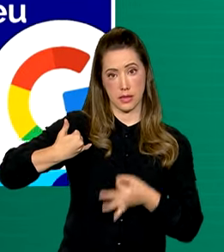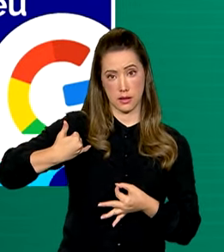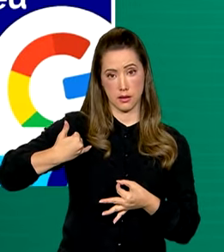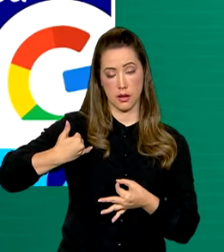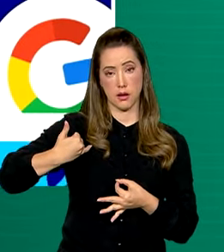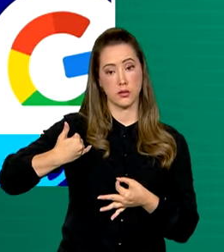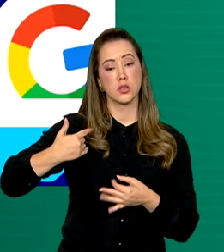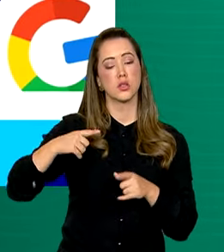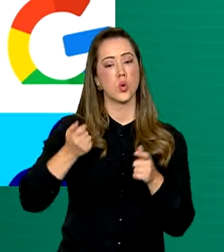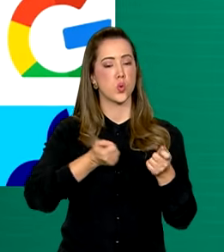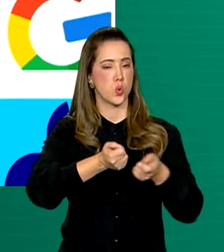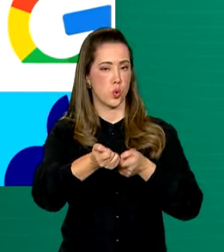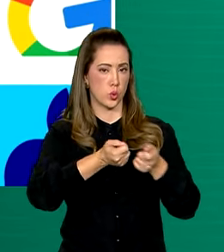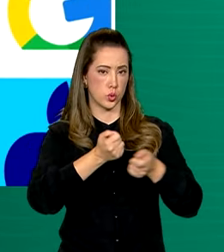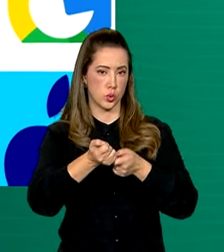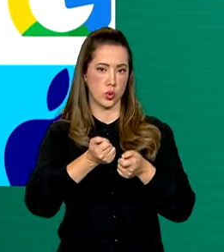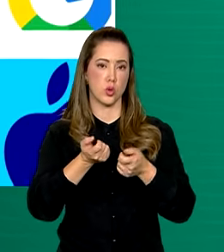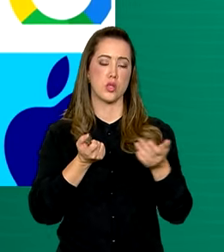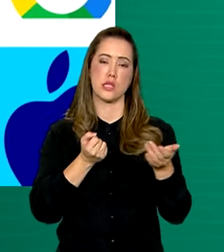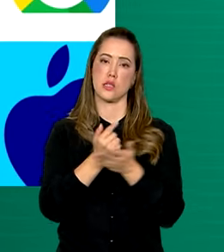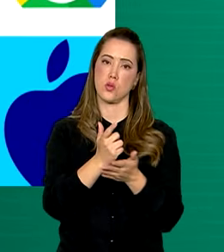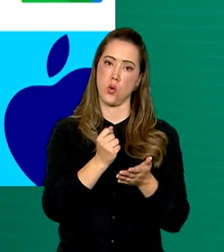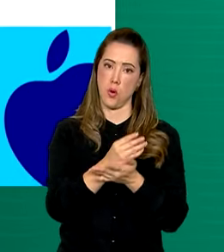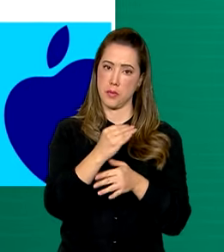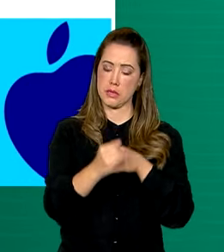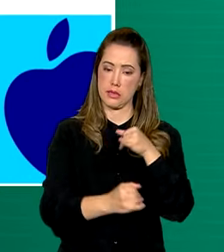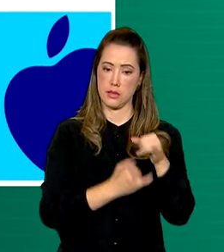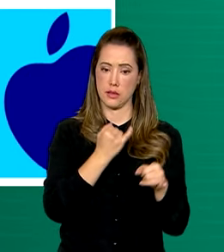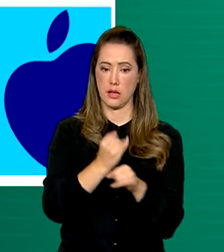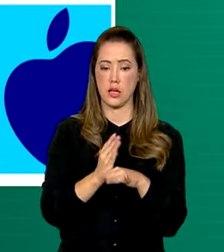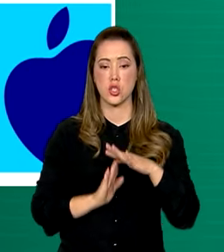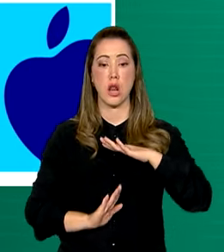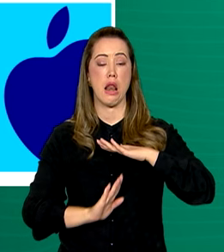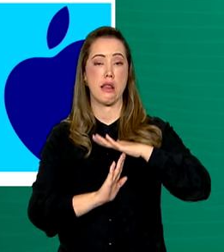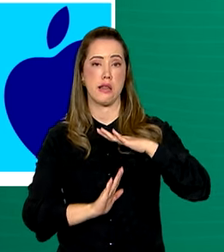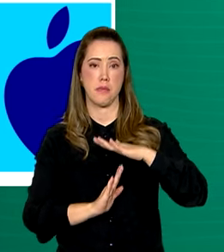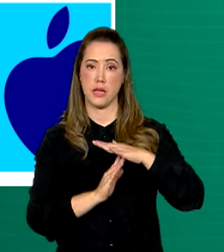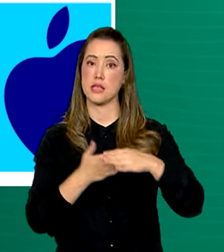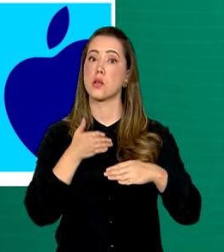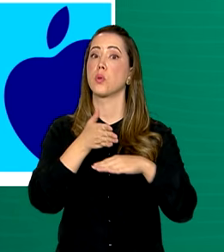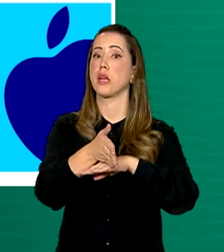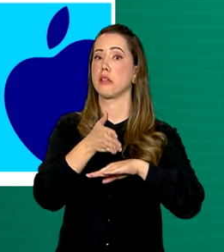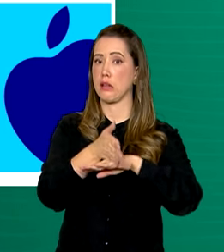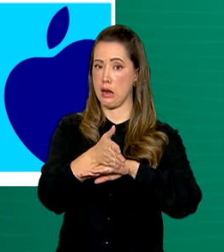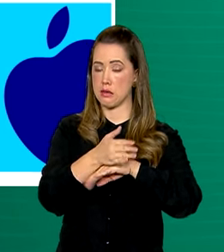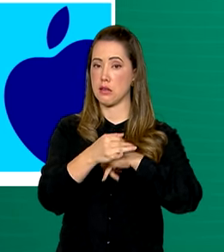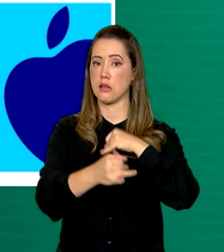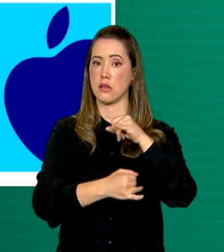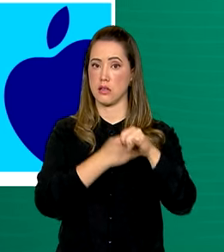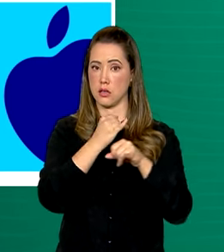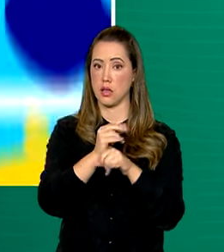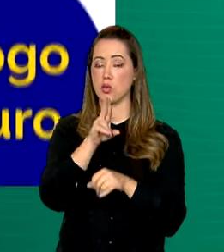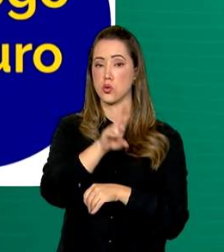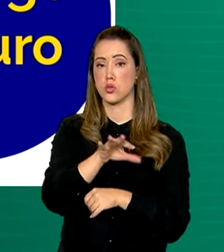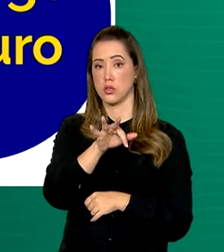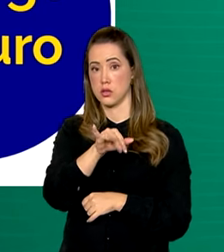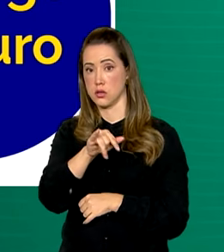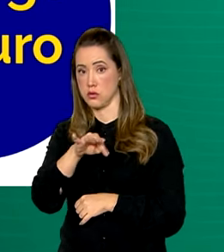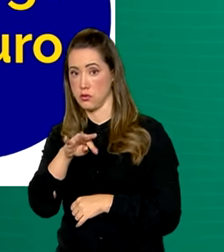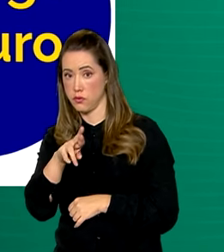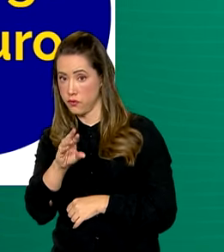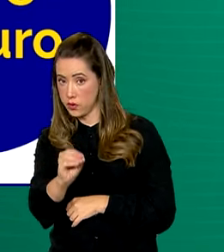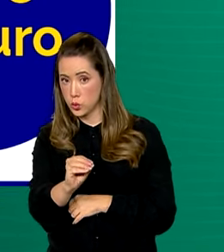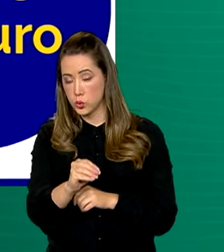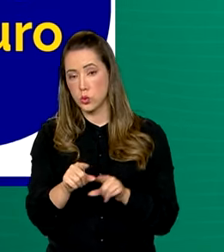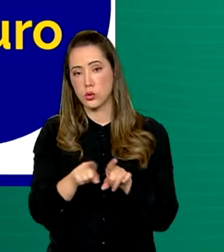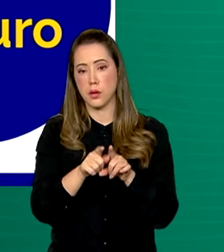o controle e monitoramento das compras digitais, a limitação do acesso à internet por meio de filtros, o controle